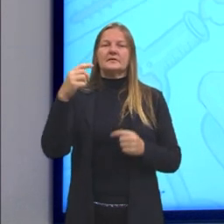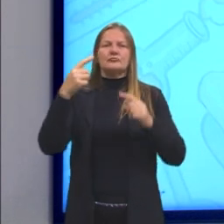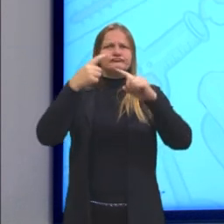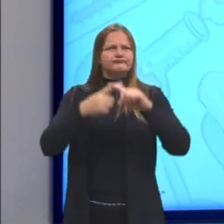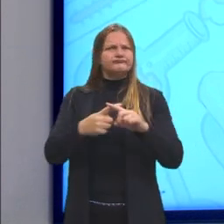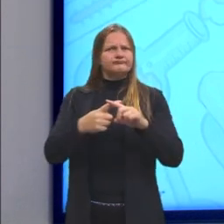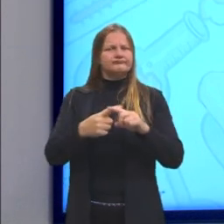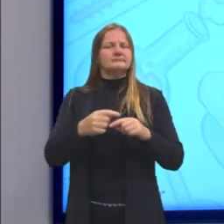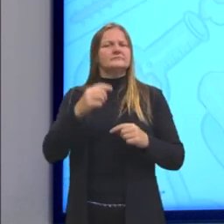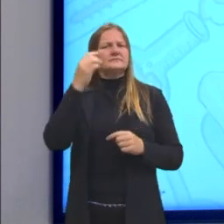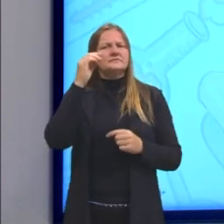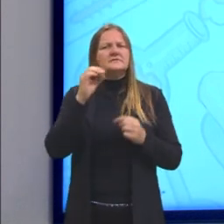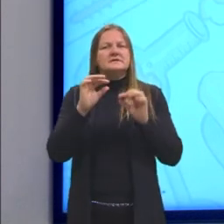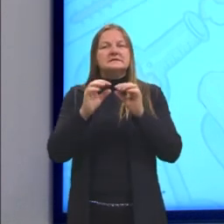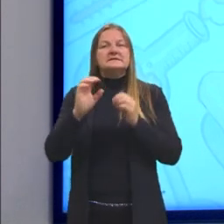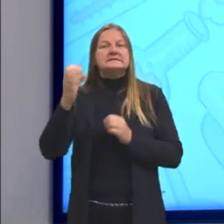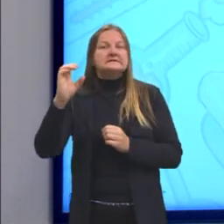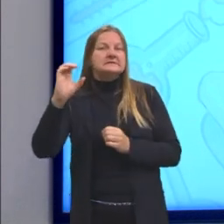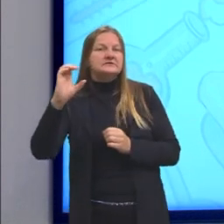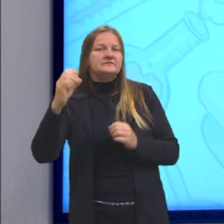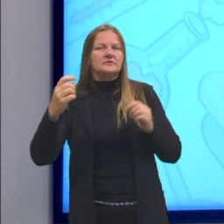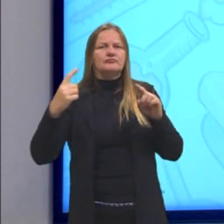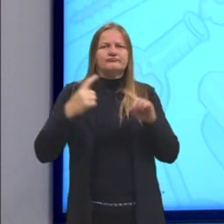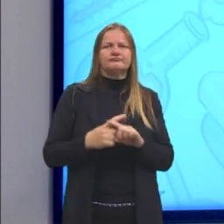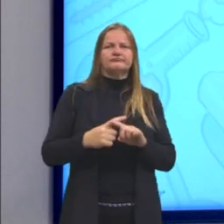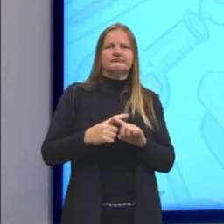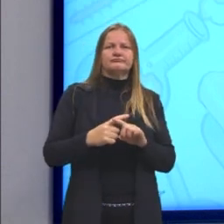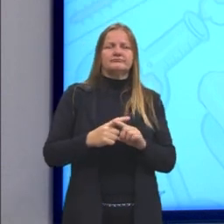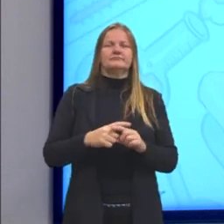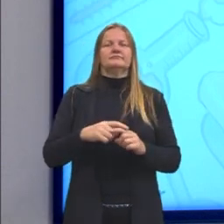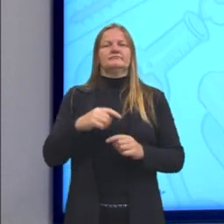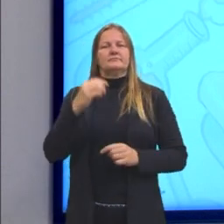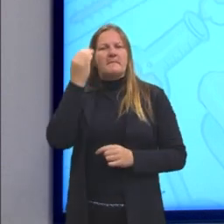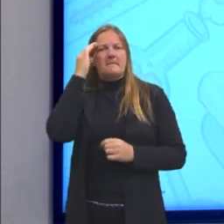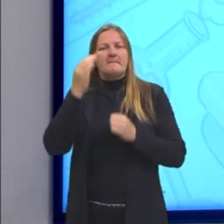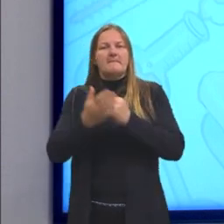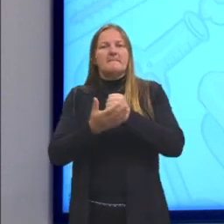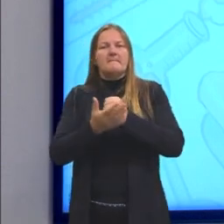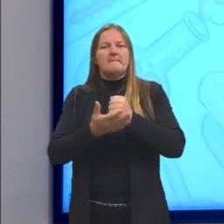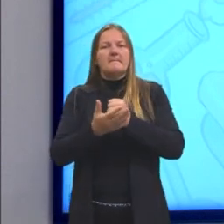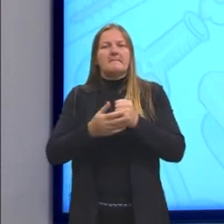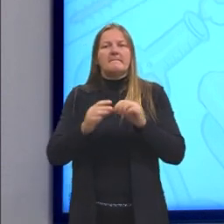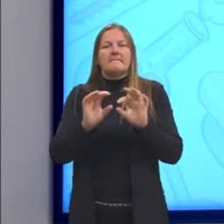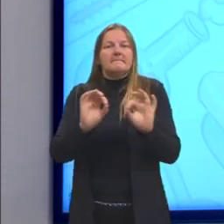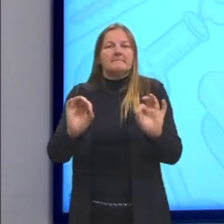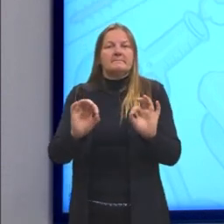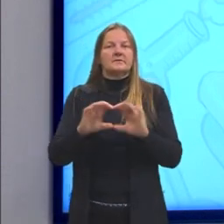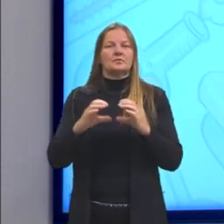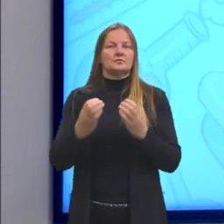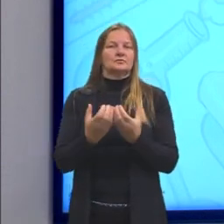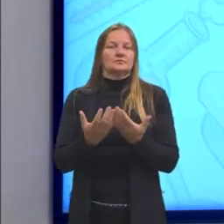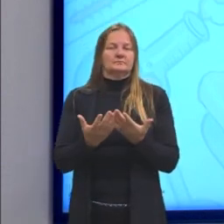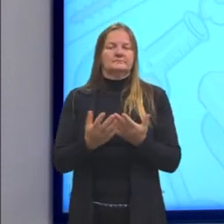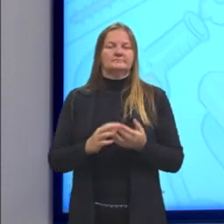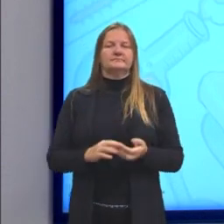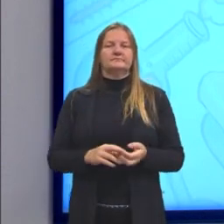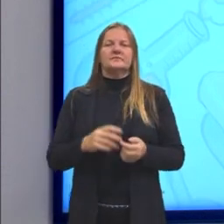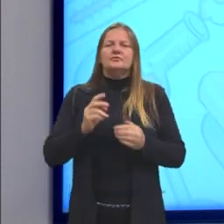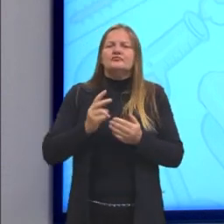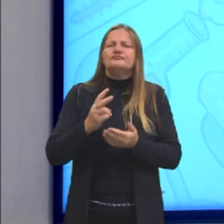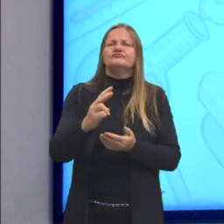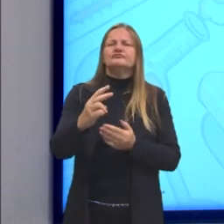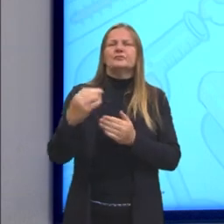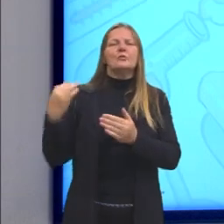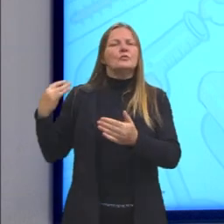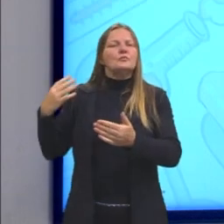Confrontar interpretações científicas com interpretações baseadas no senso comum. ao longo do tempo ou